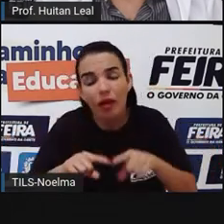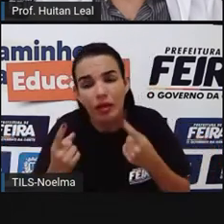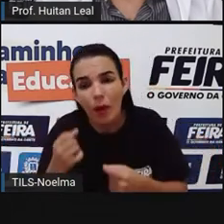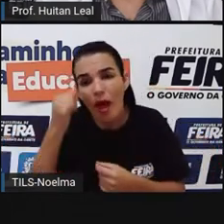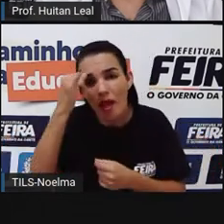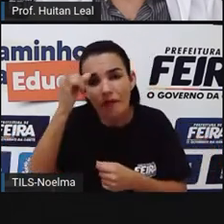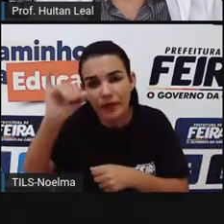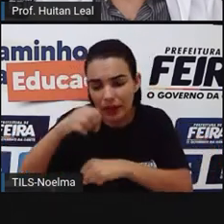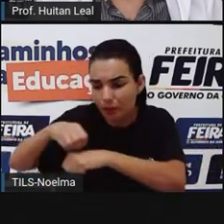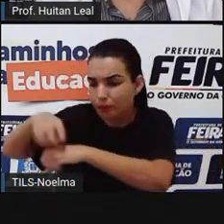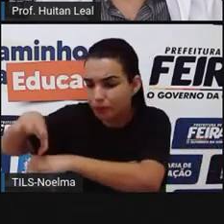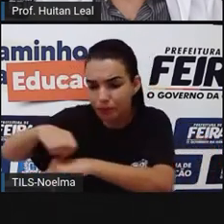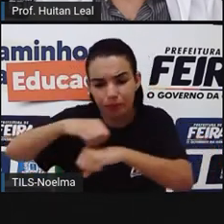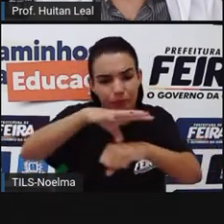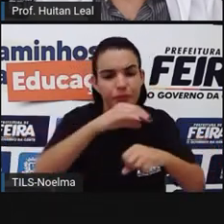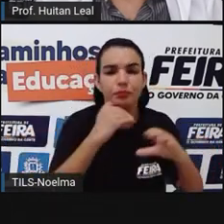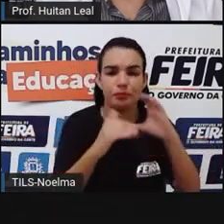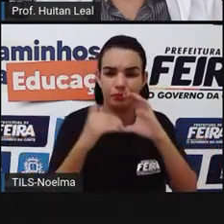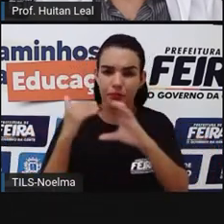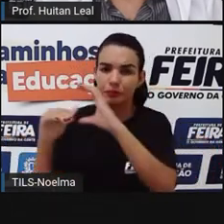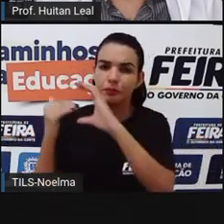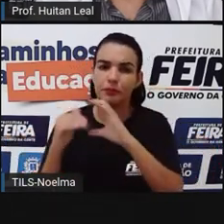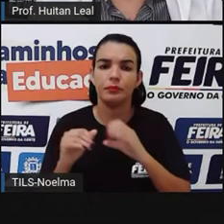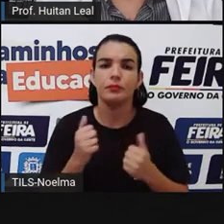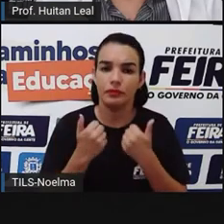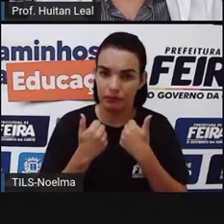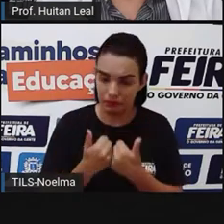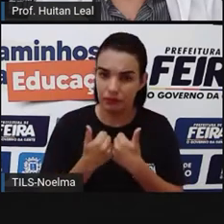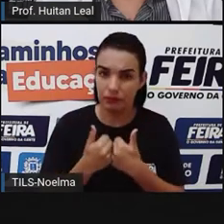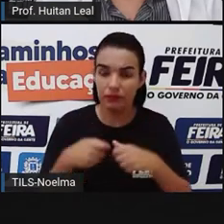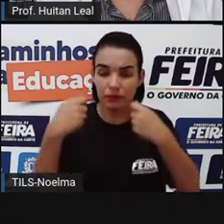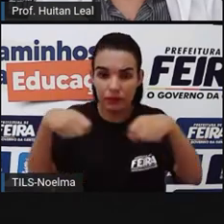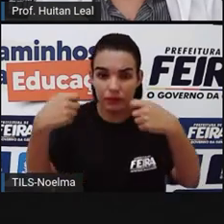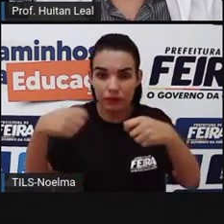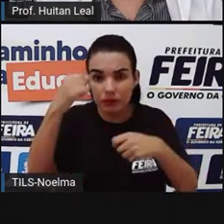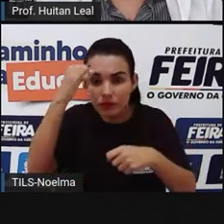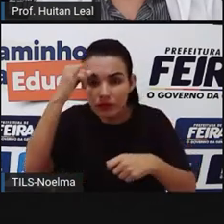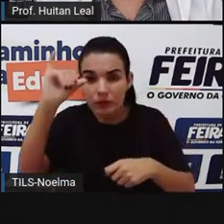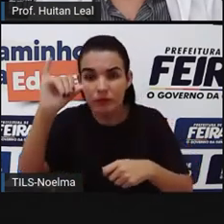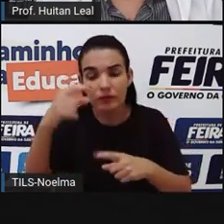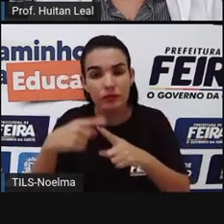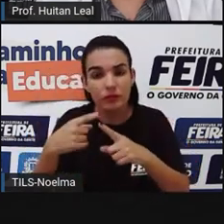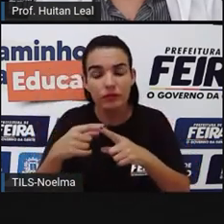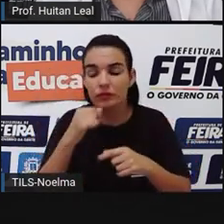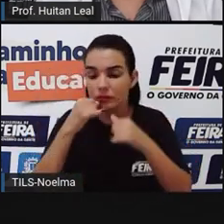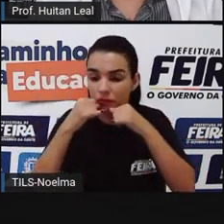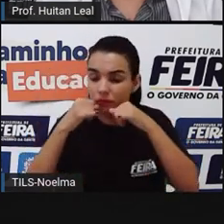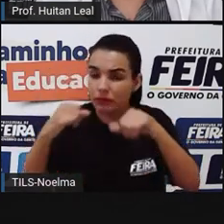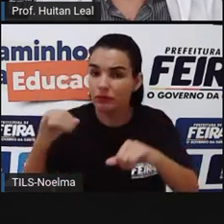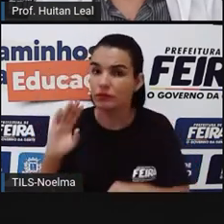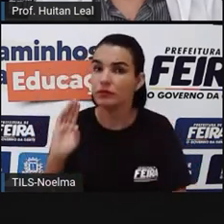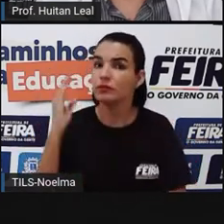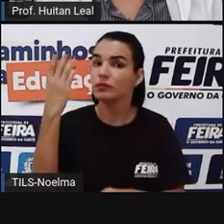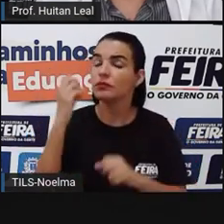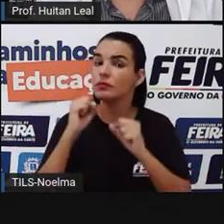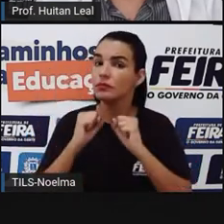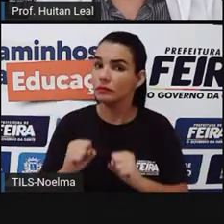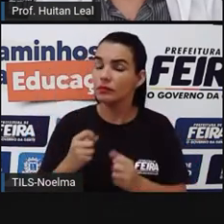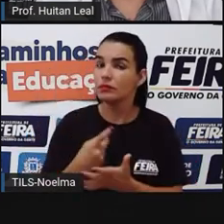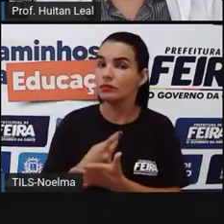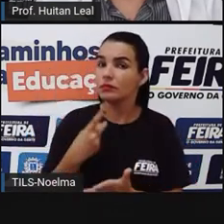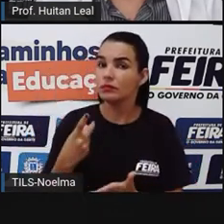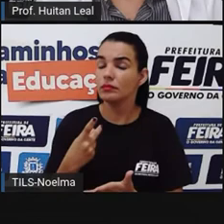fato é, se é verdadeiro ou não. Então, as fake news podem causar prejuízos irreversíveis tanto a